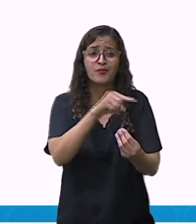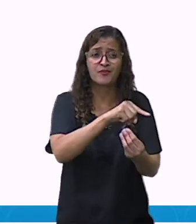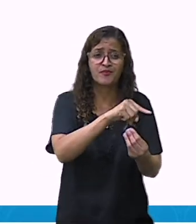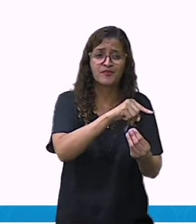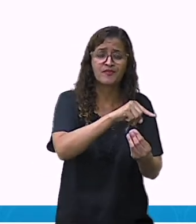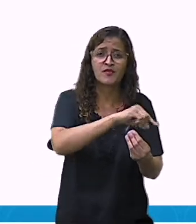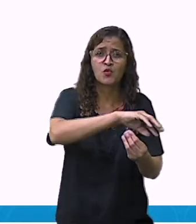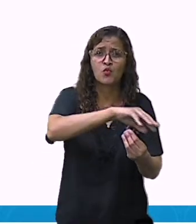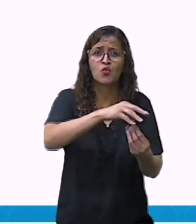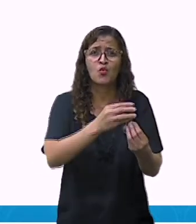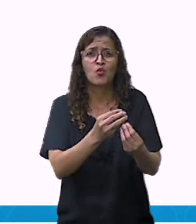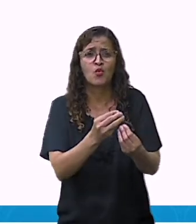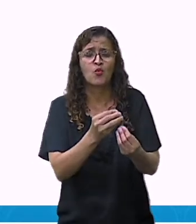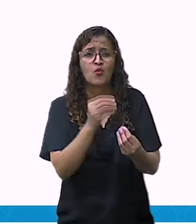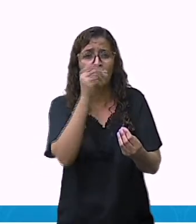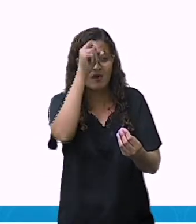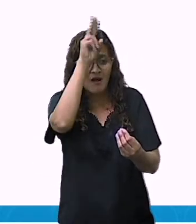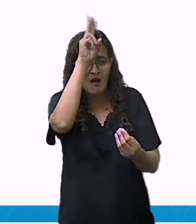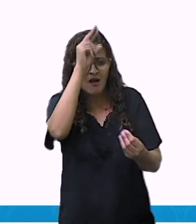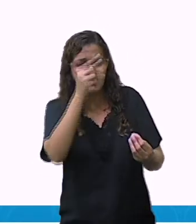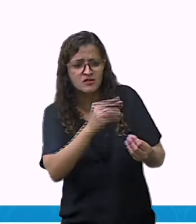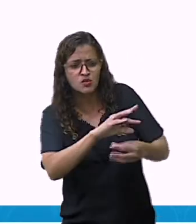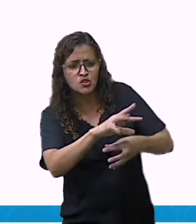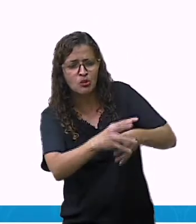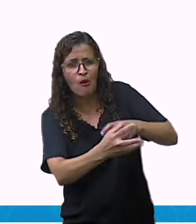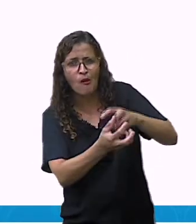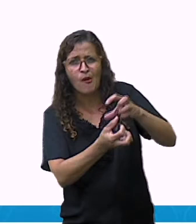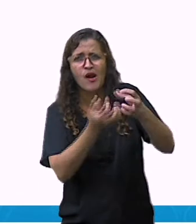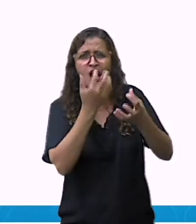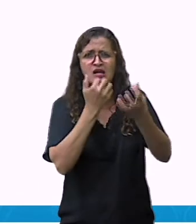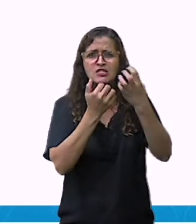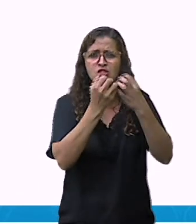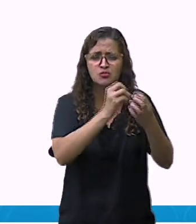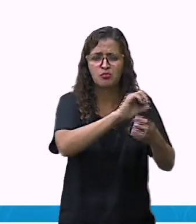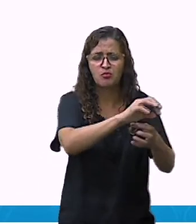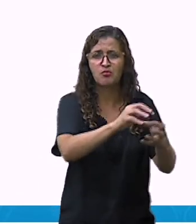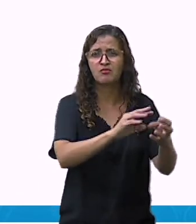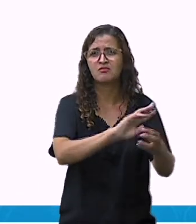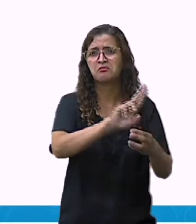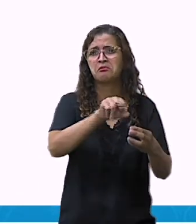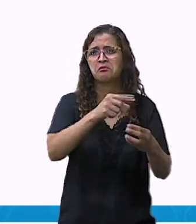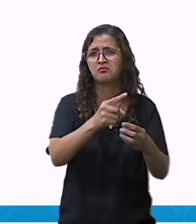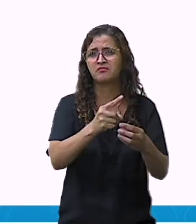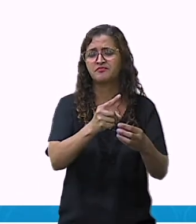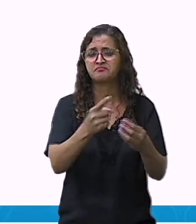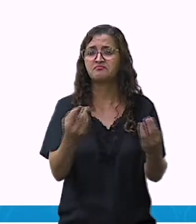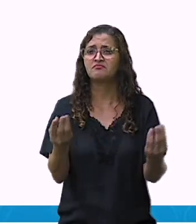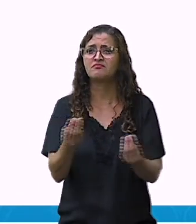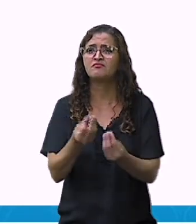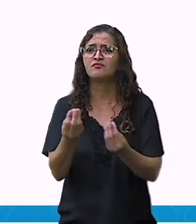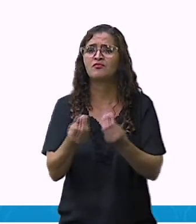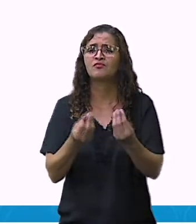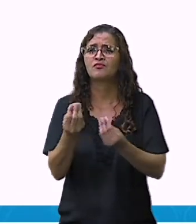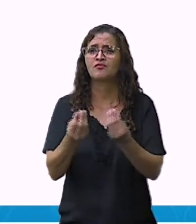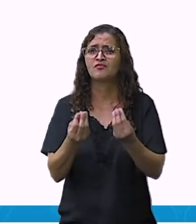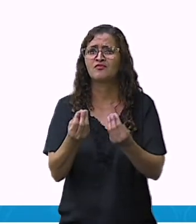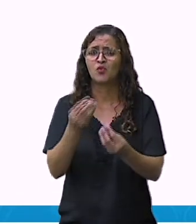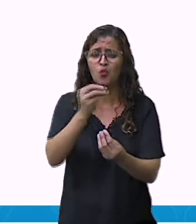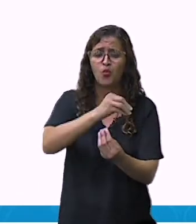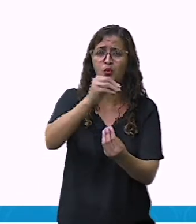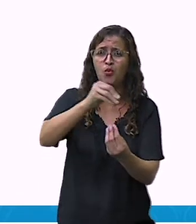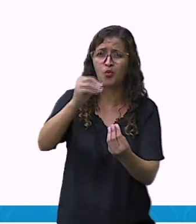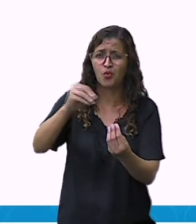Então, nós temos aí esses exemplos. E você poderia me perguntar, e tem como combater o